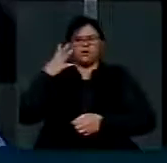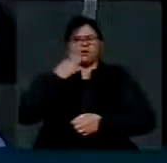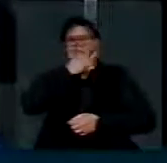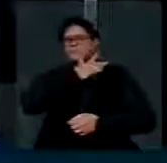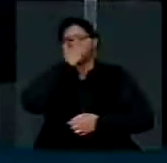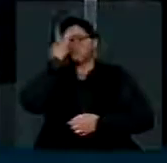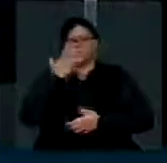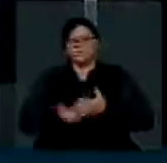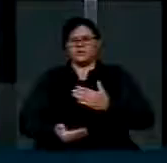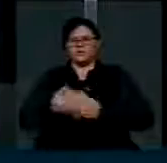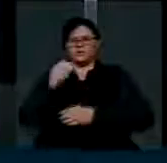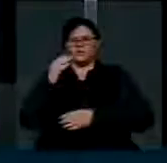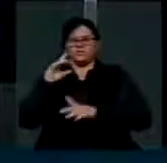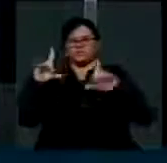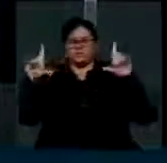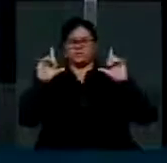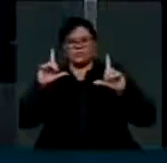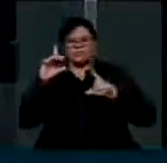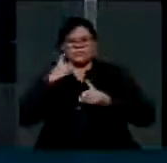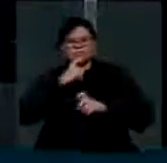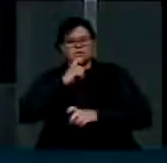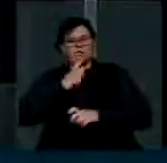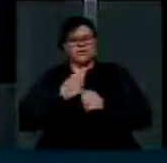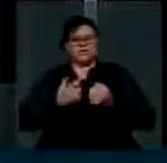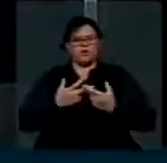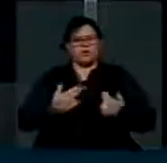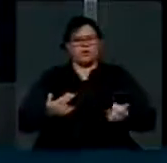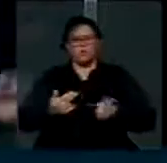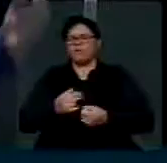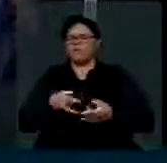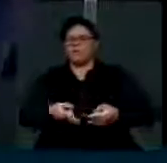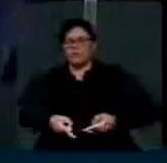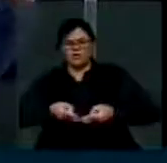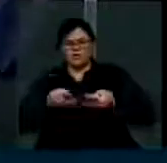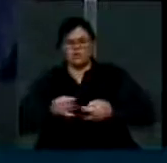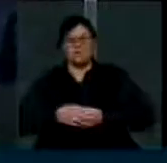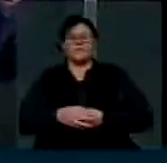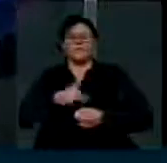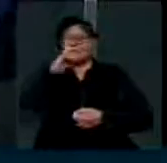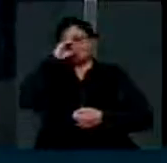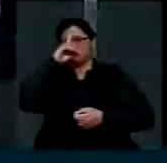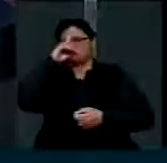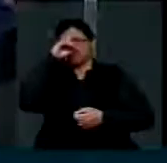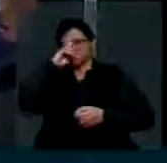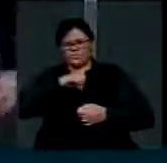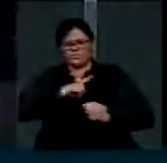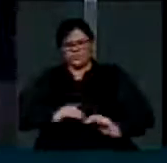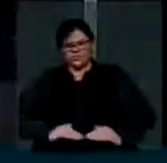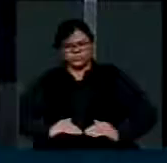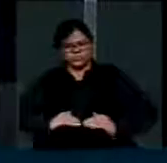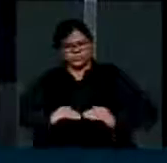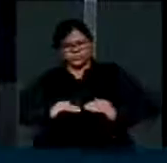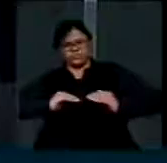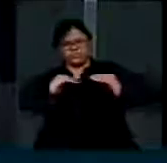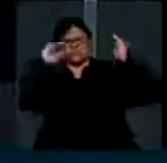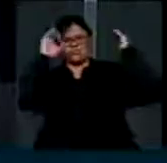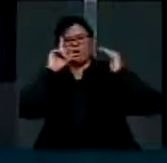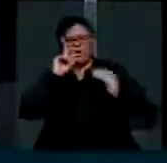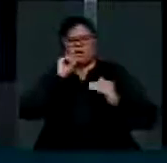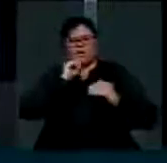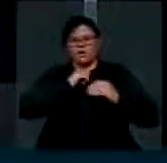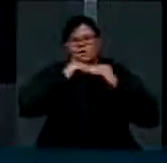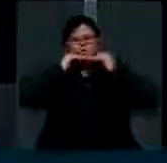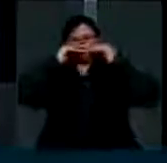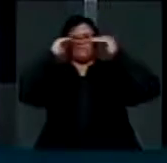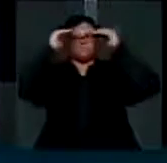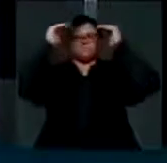e aparelhos. O hospital de urgência de Sergipe teve os seus corredores tomados, inundados pelas águas. Mais de 60